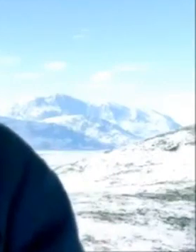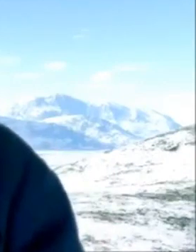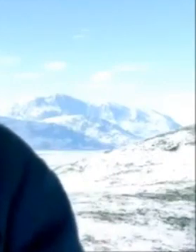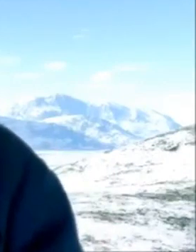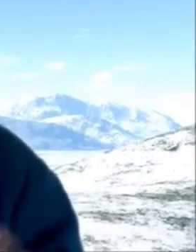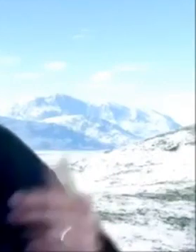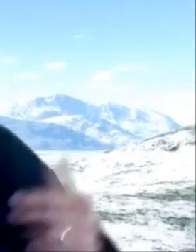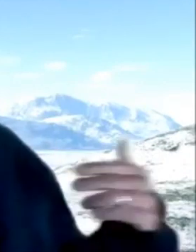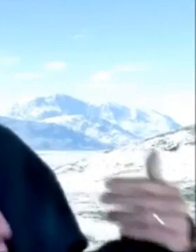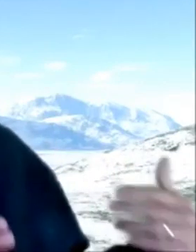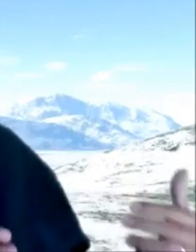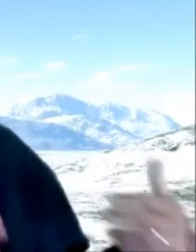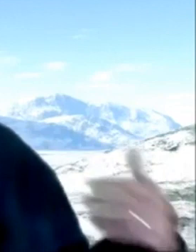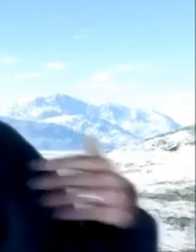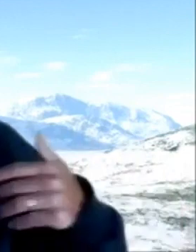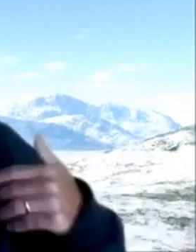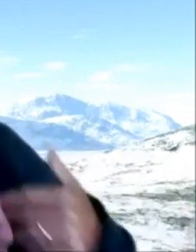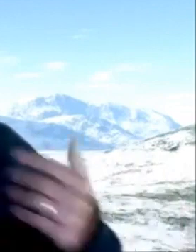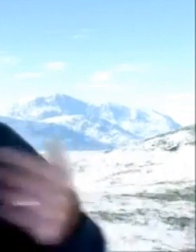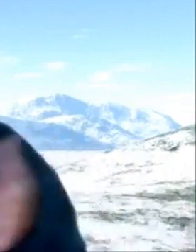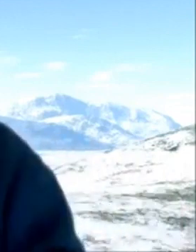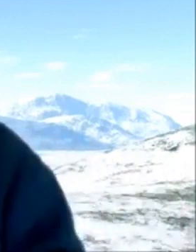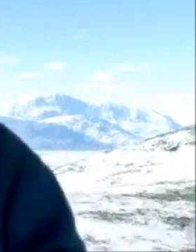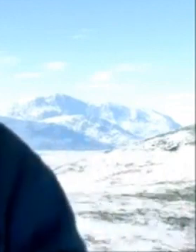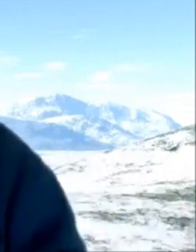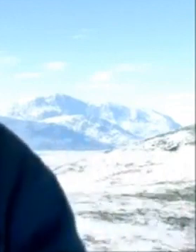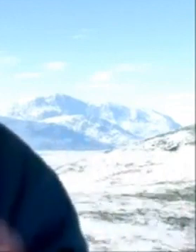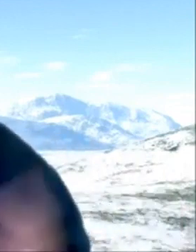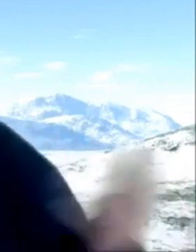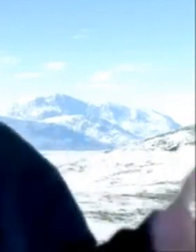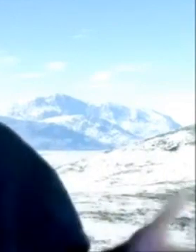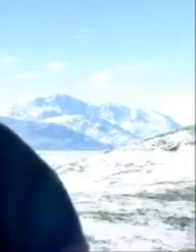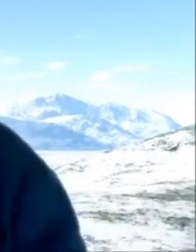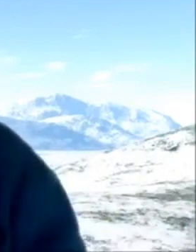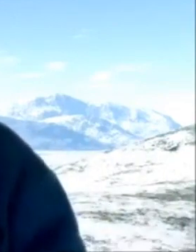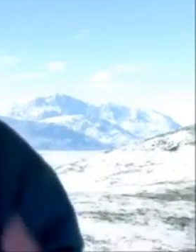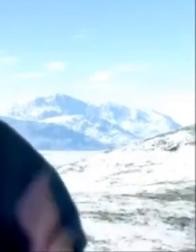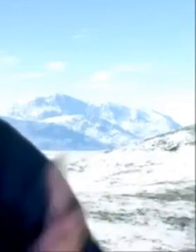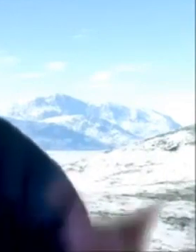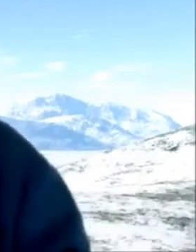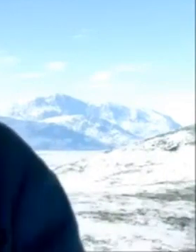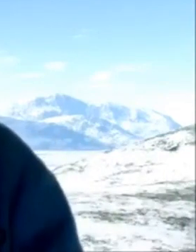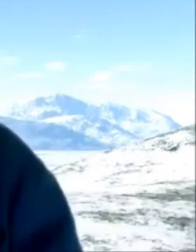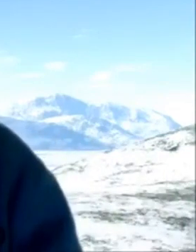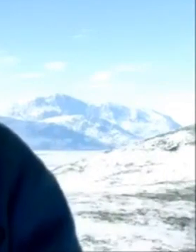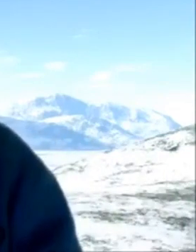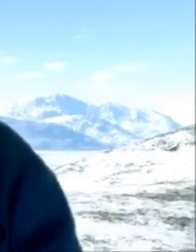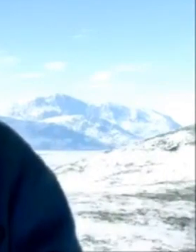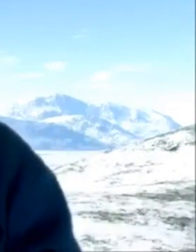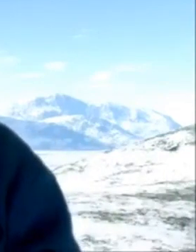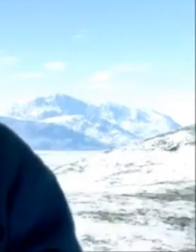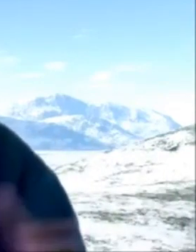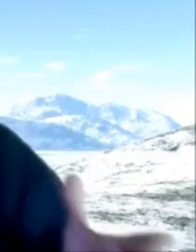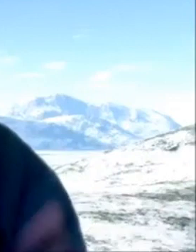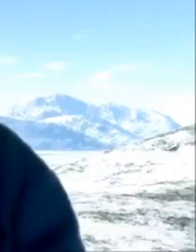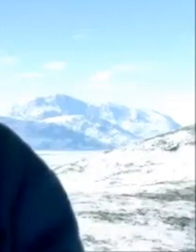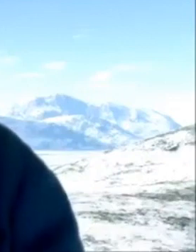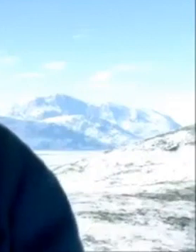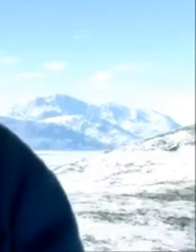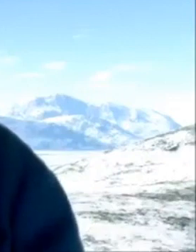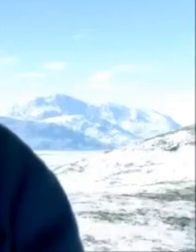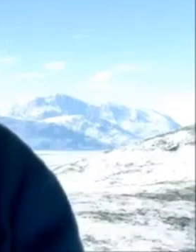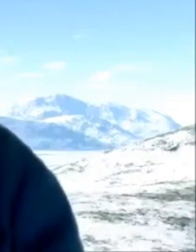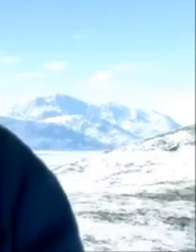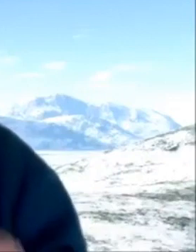esse documento colocando a data e local a data que você está fazendo o documento e o